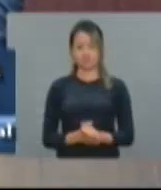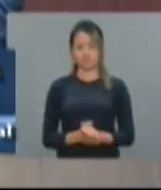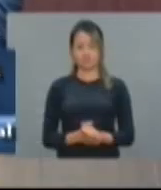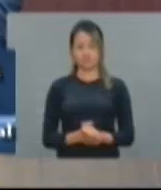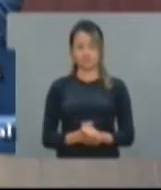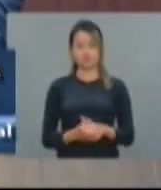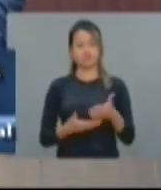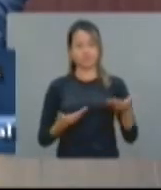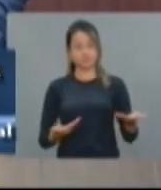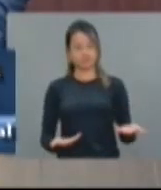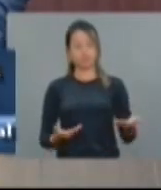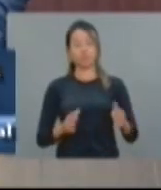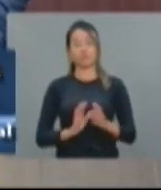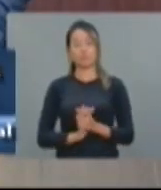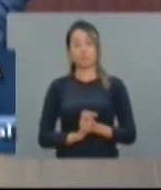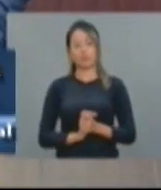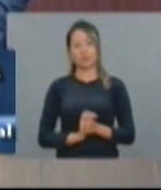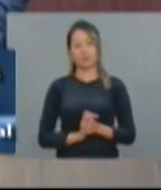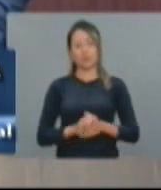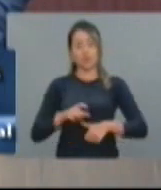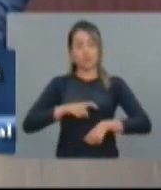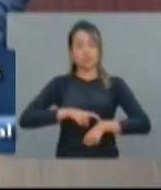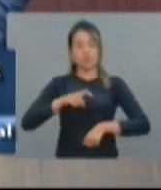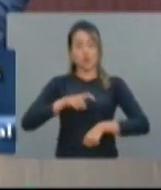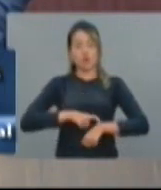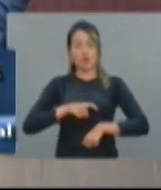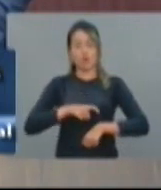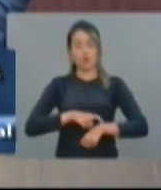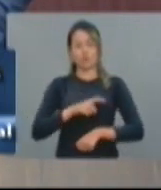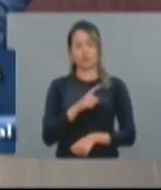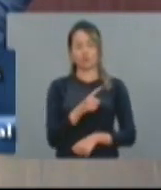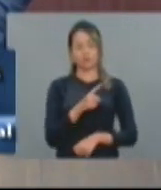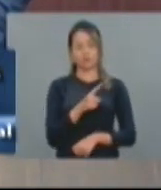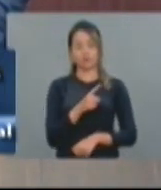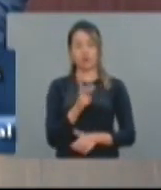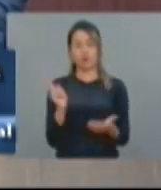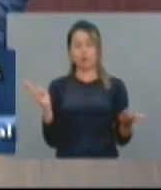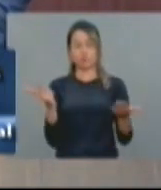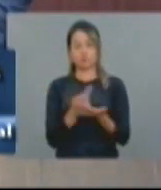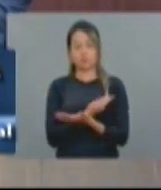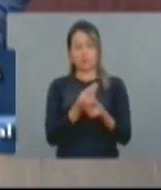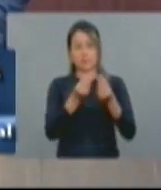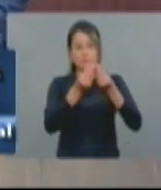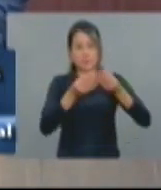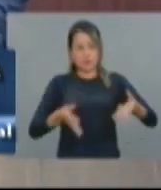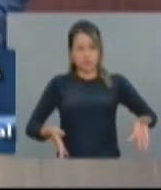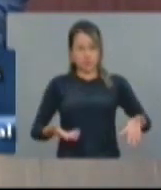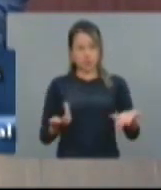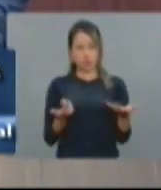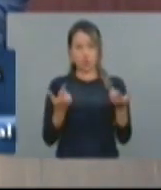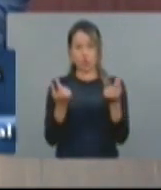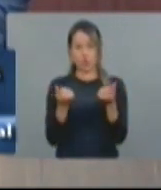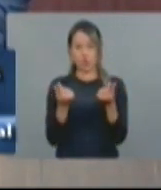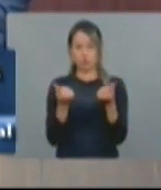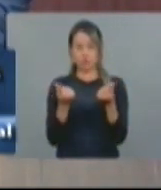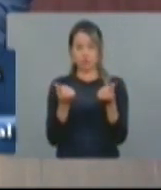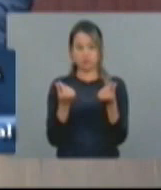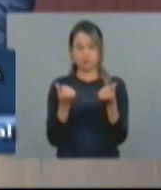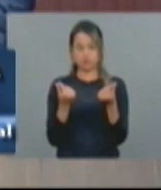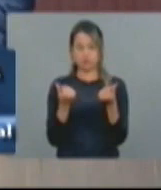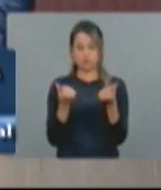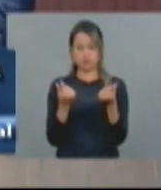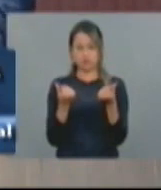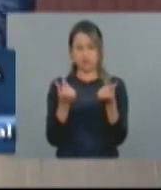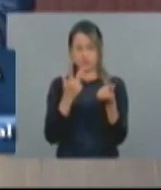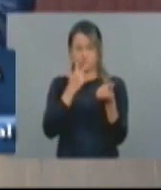quando o mercado financeiro olha para um país que vai ter prejuízo nas suas contas, ele